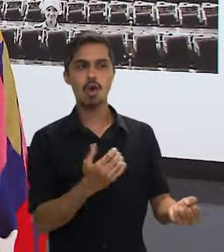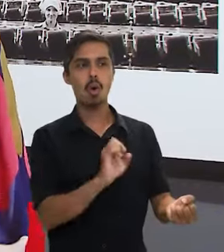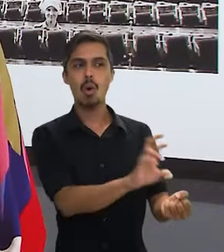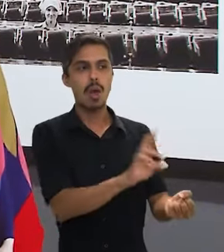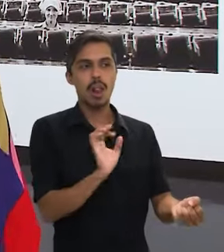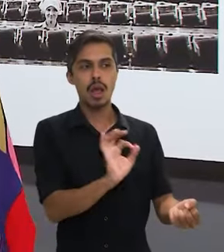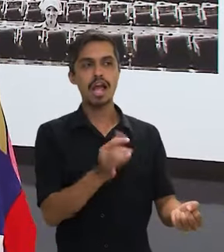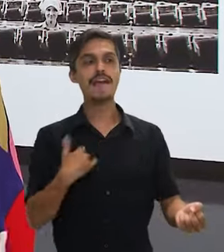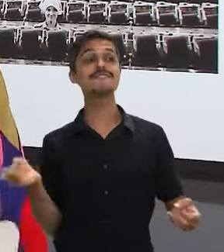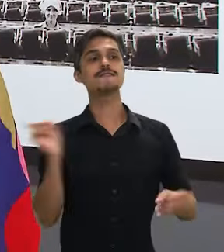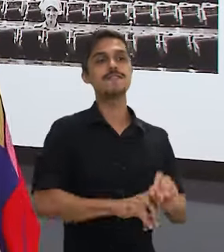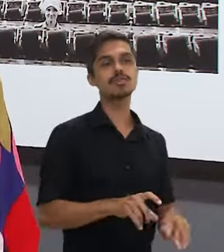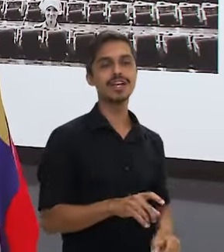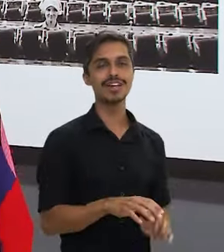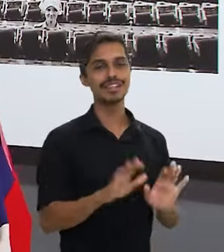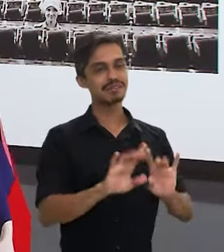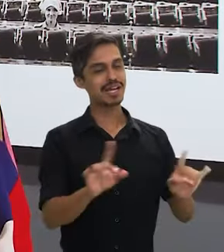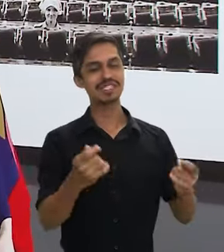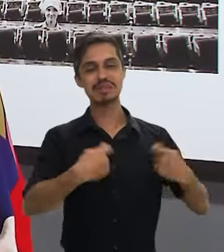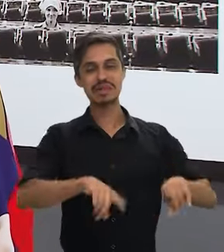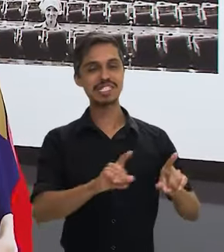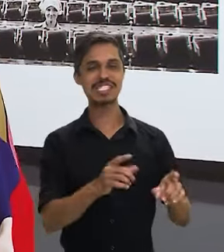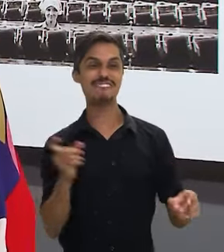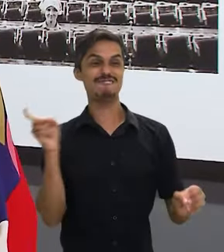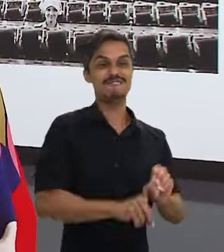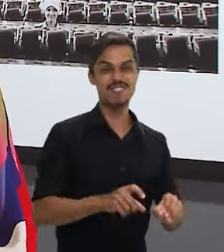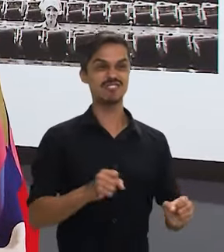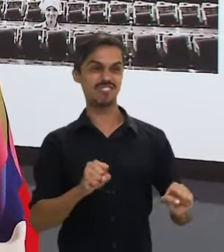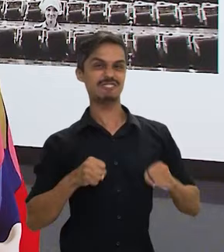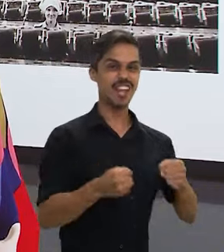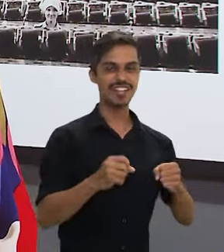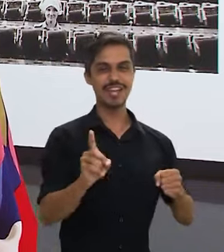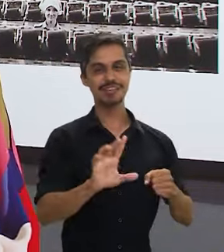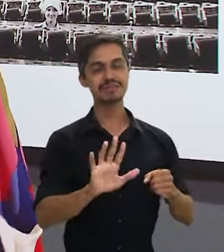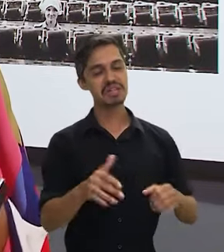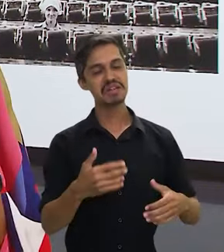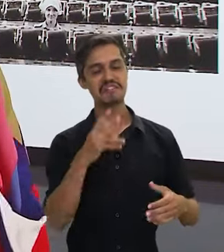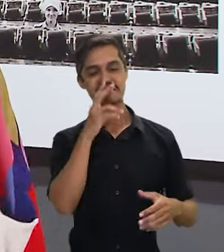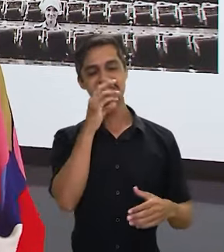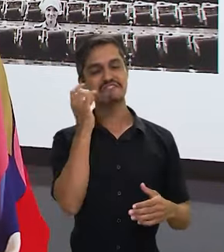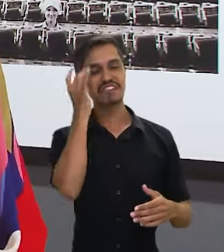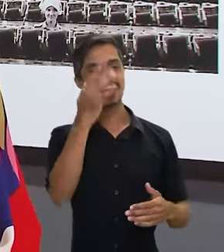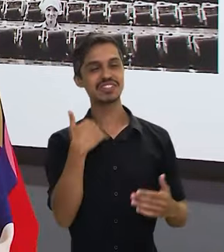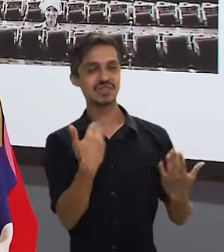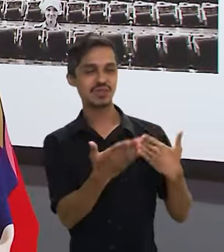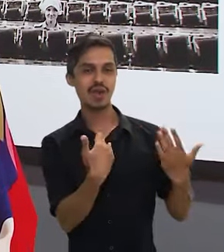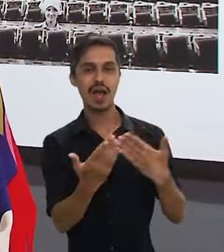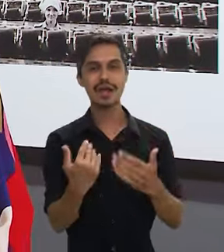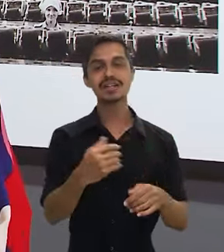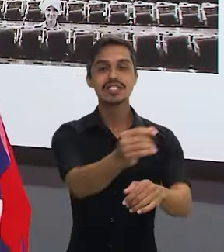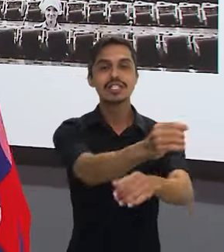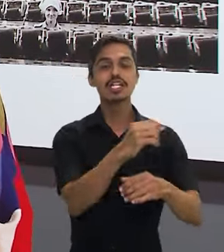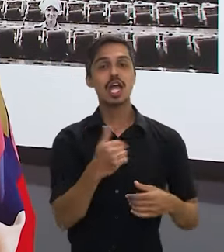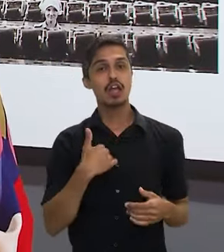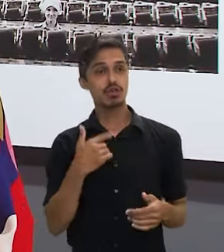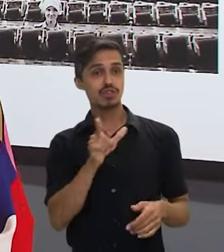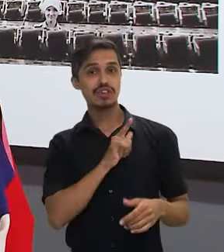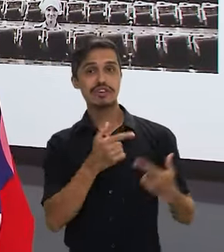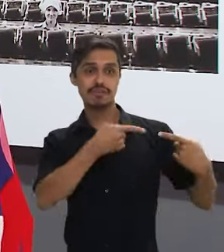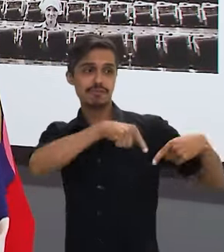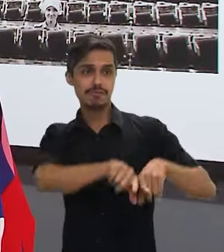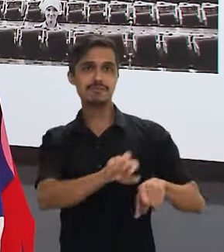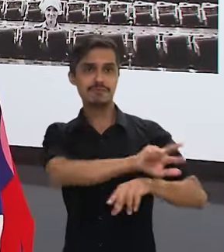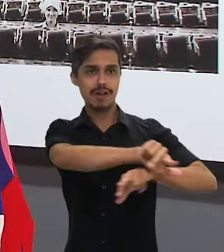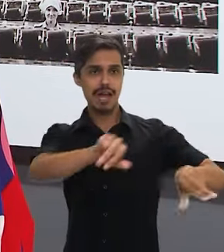respondesse, eu ia estar voltando sempre, mas não precisei passar por isso. Tivemos muitas parcerias, eu posso aqui